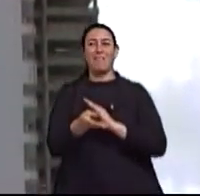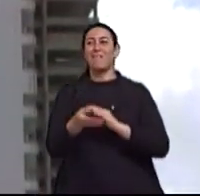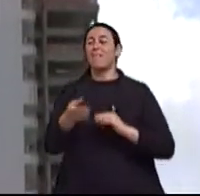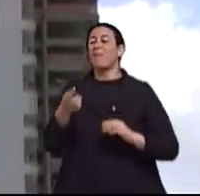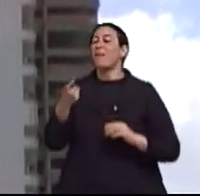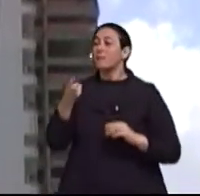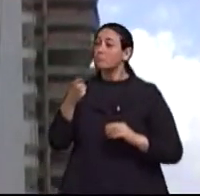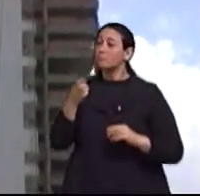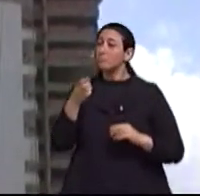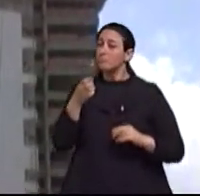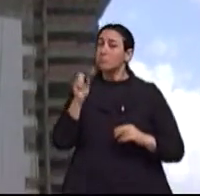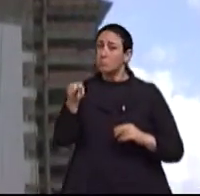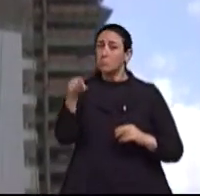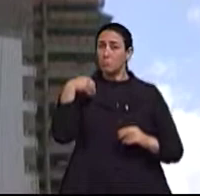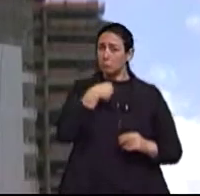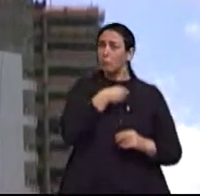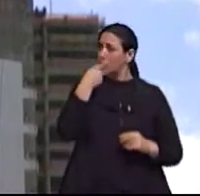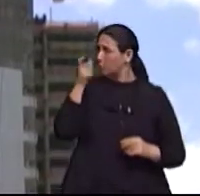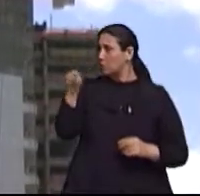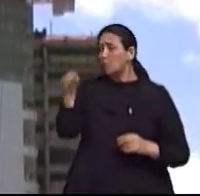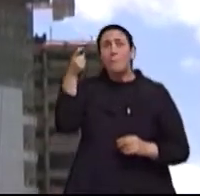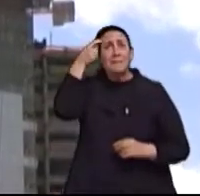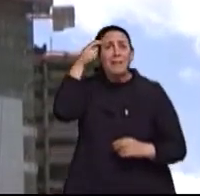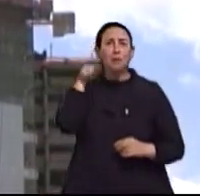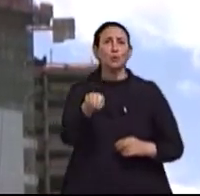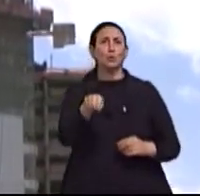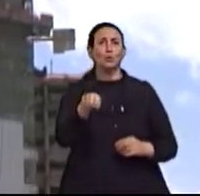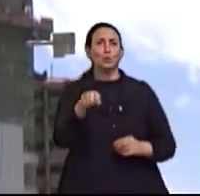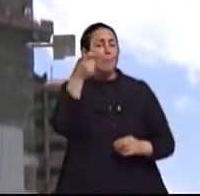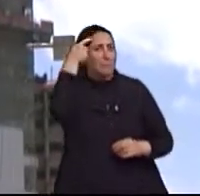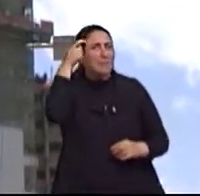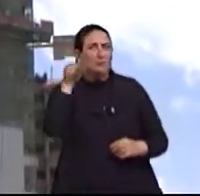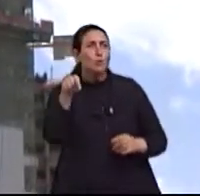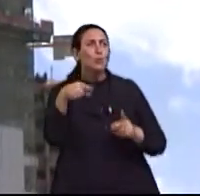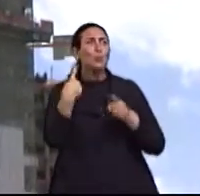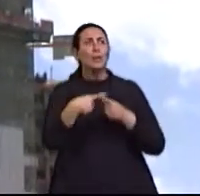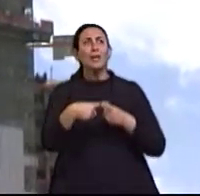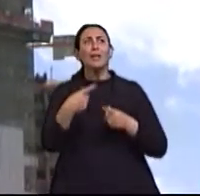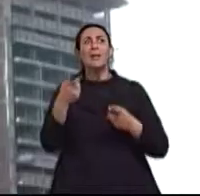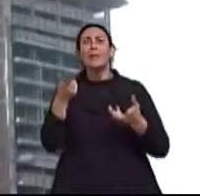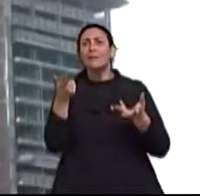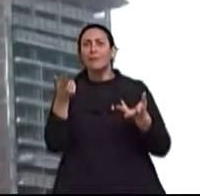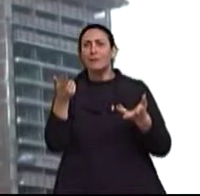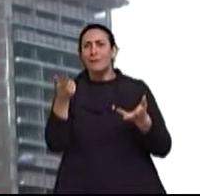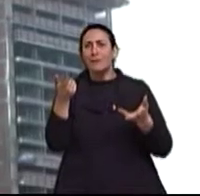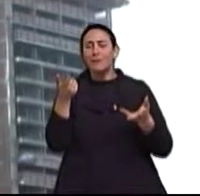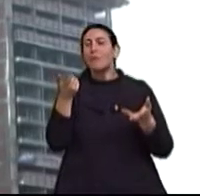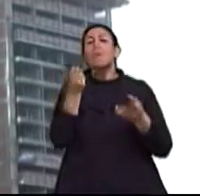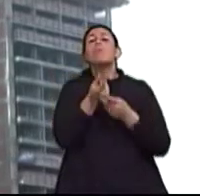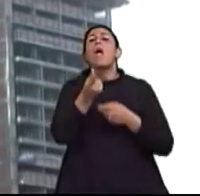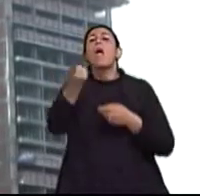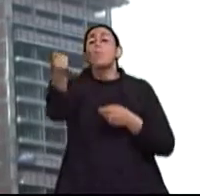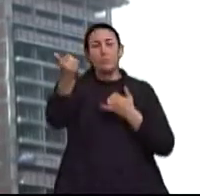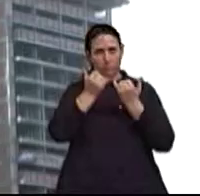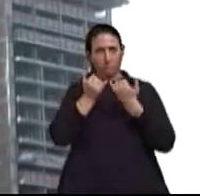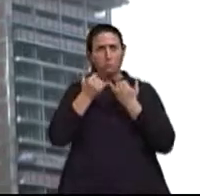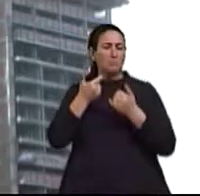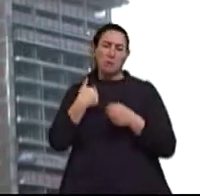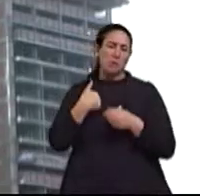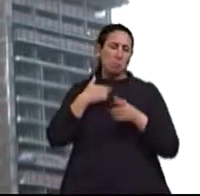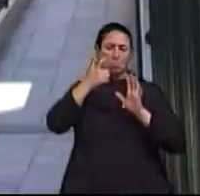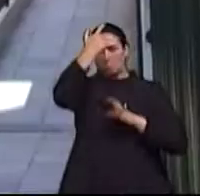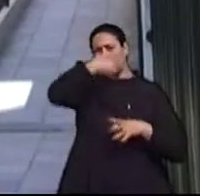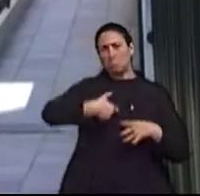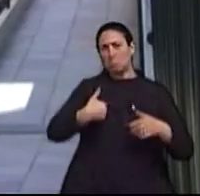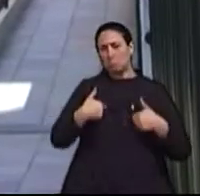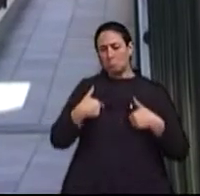quando eu estiver comprando uma casa, pensar nisso. Pensar, ok. Pensar nisso, quanto tempo eu vou querer ficar nessa casa? Ah, faz de conta que eu não vou ter acidente, faz